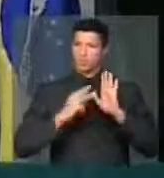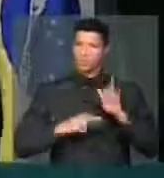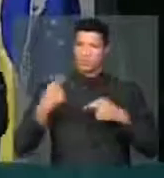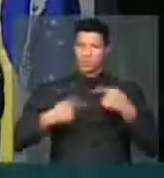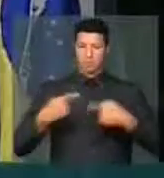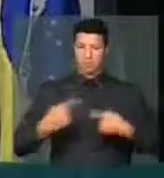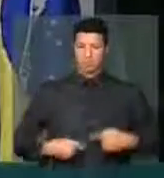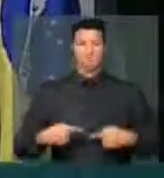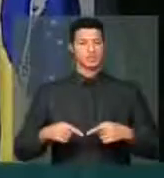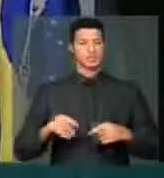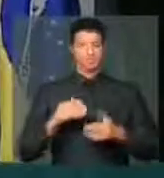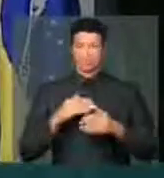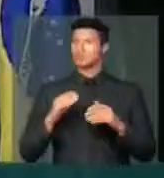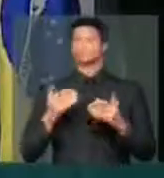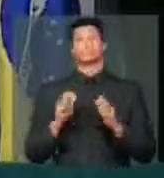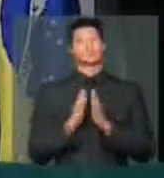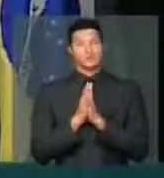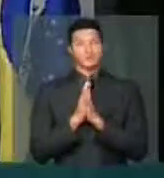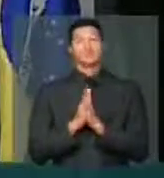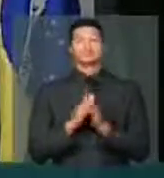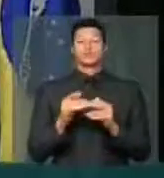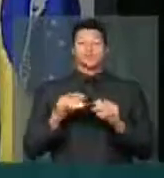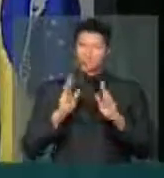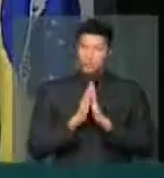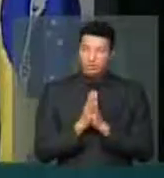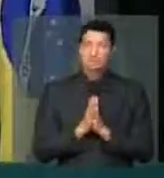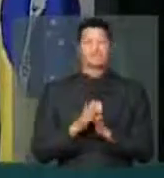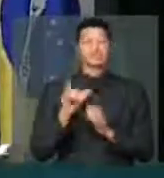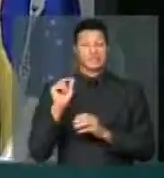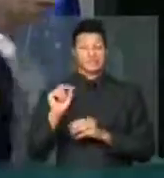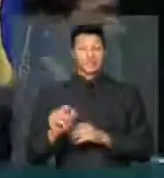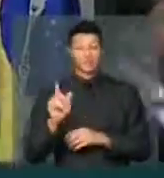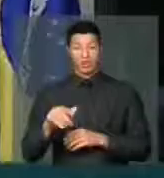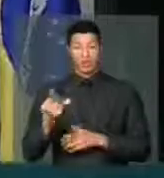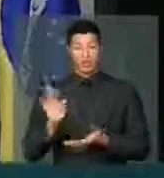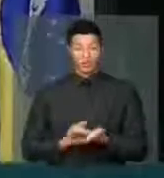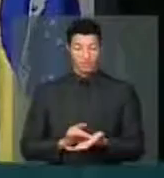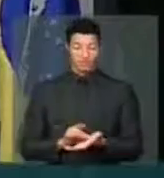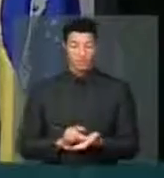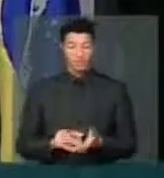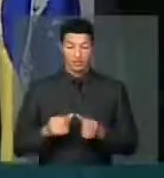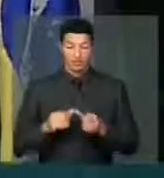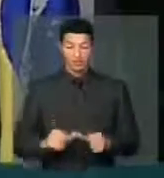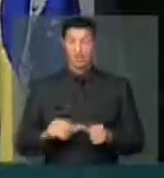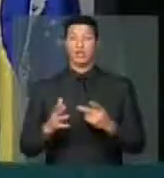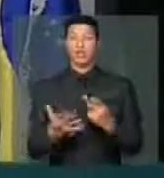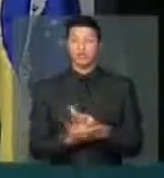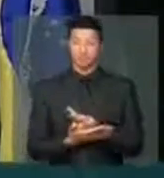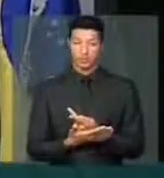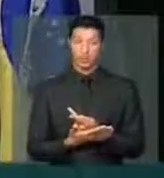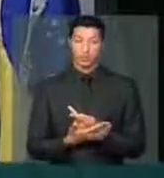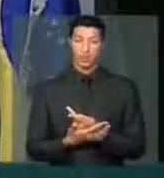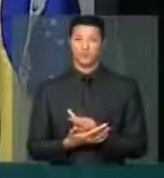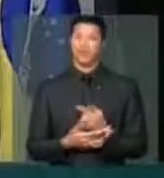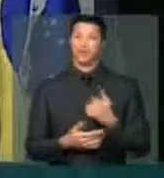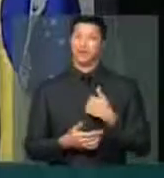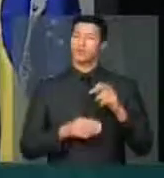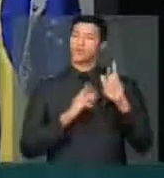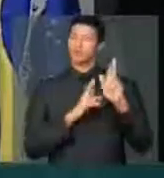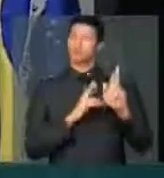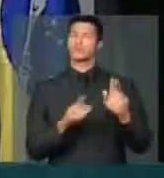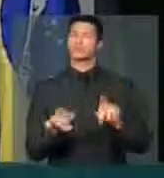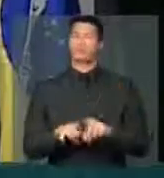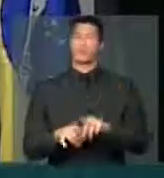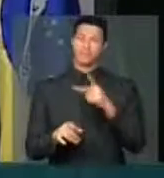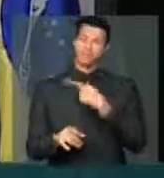política. Tomara que seja assim. Tomara que isso realmente esteja acontecendo. E eu espero,